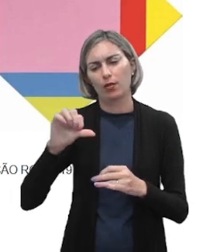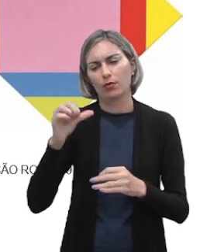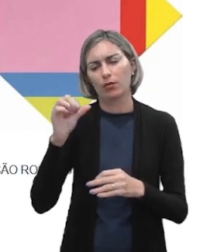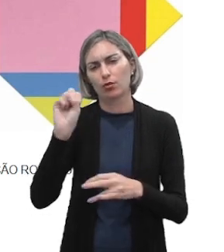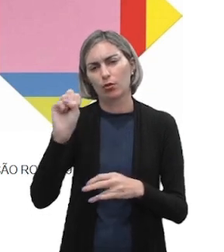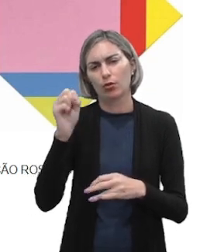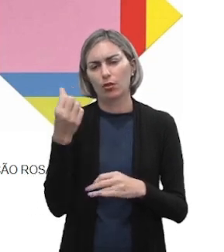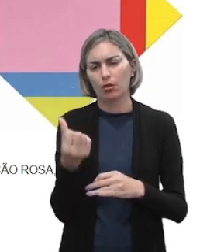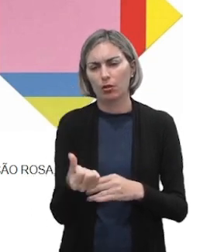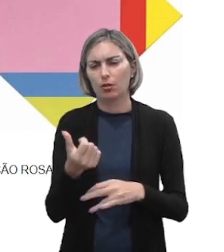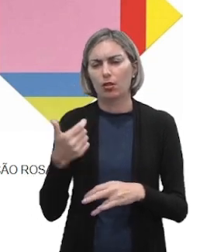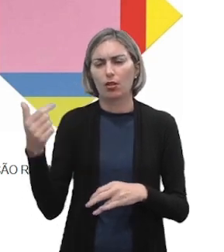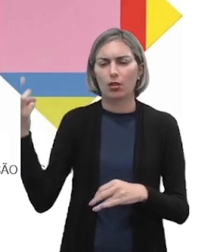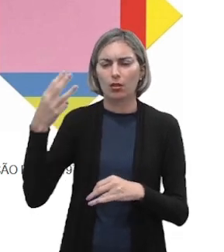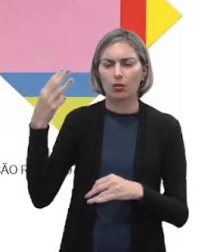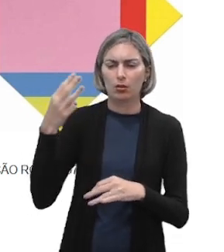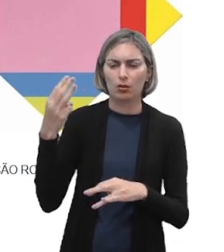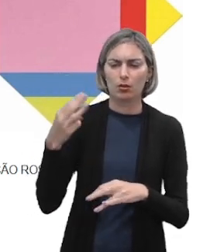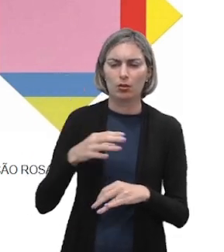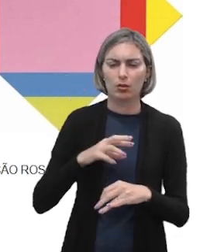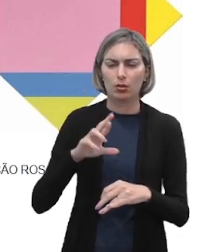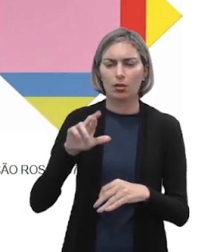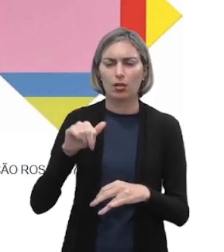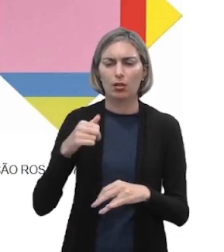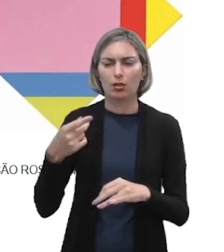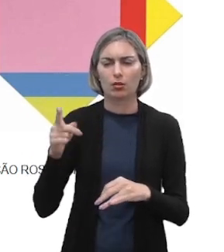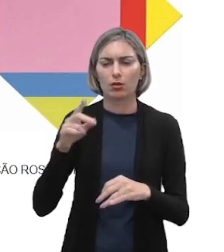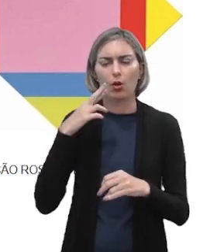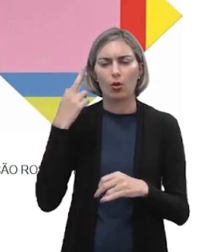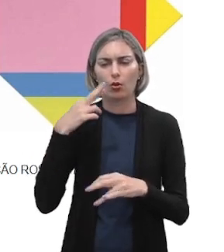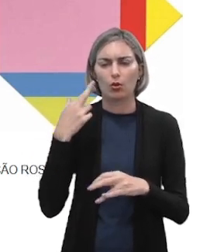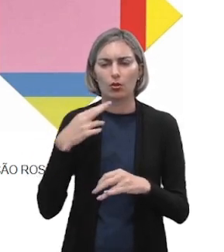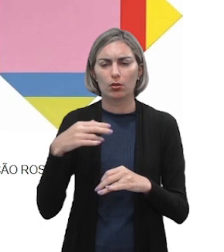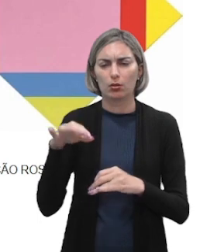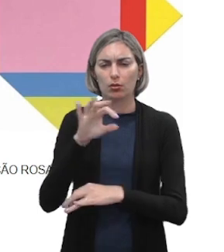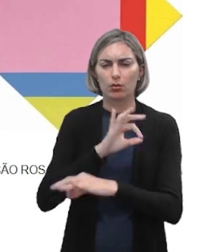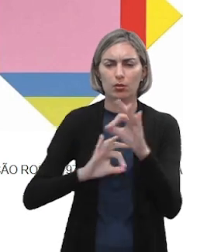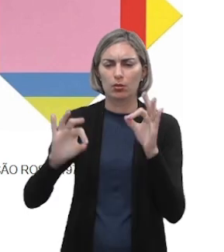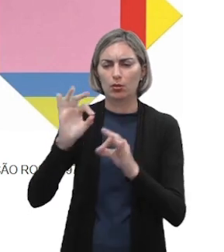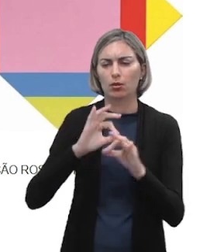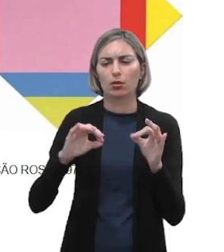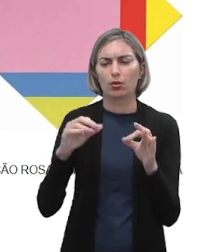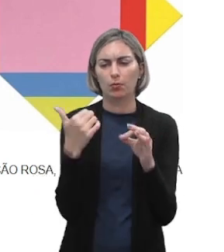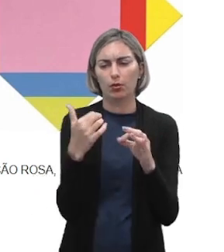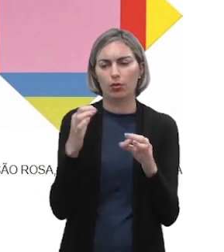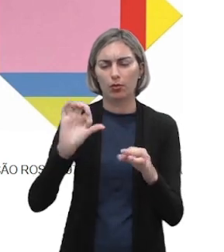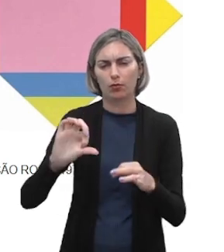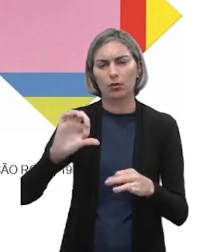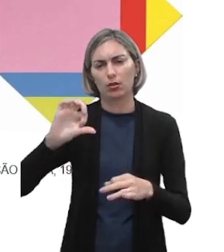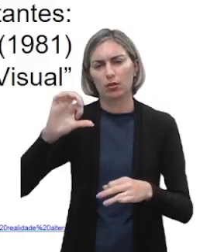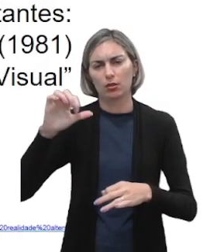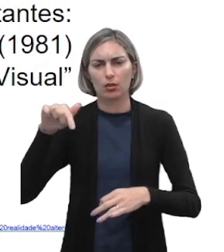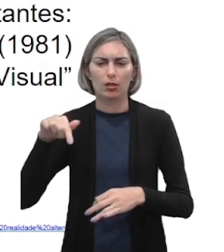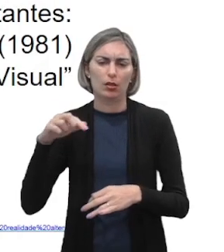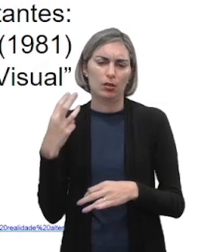1986 e essa terceira, radiação rosa, arte abstrata, 1973.